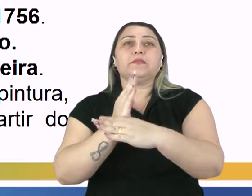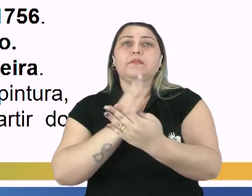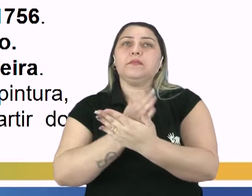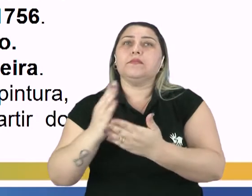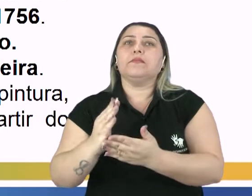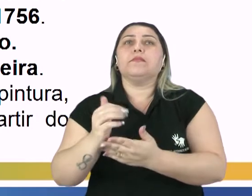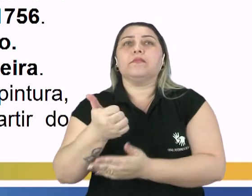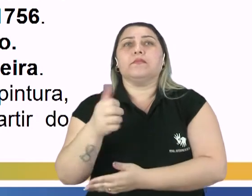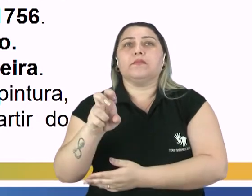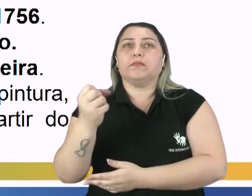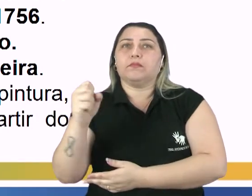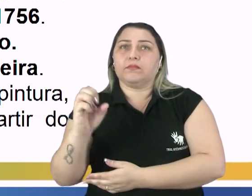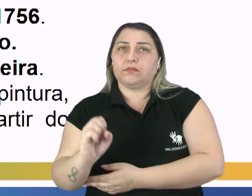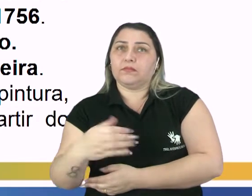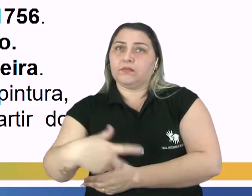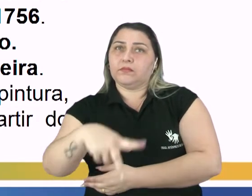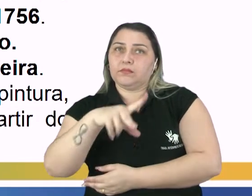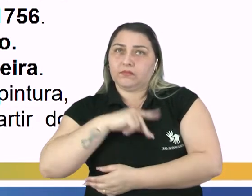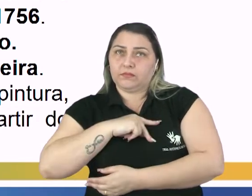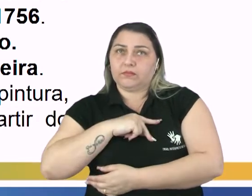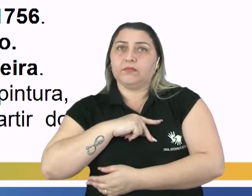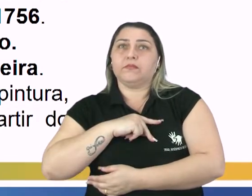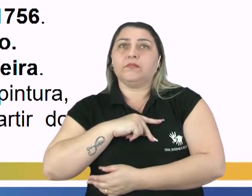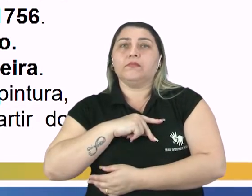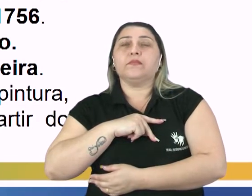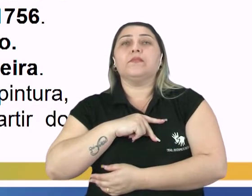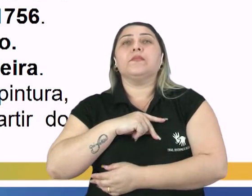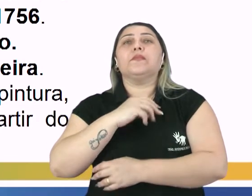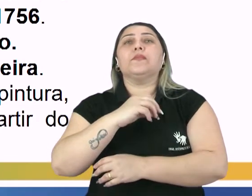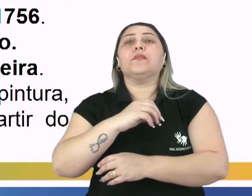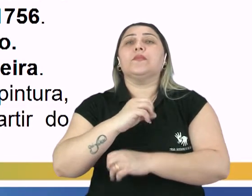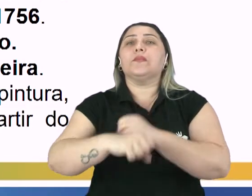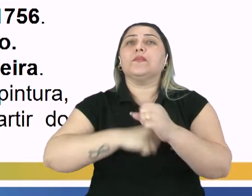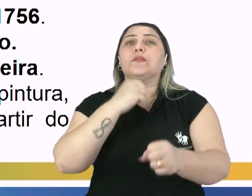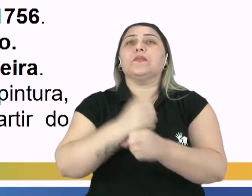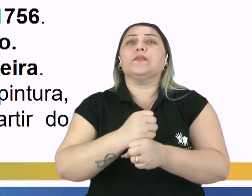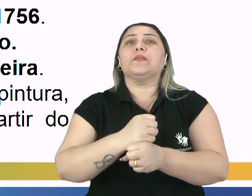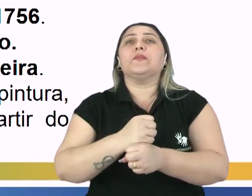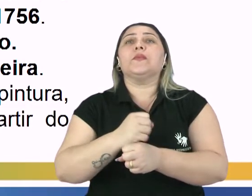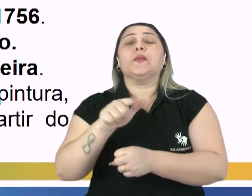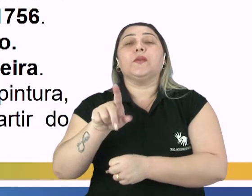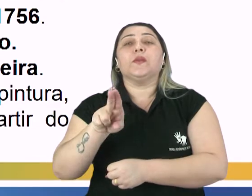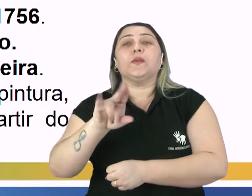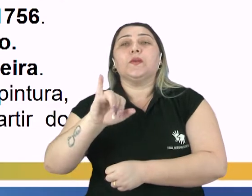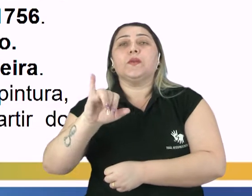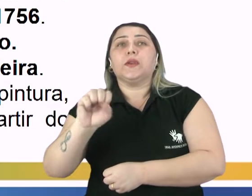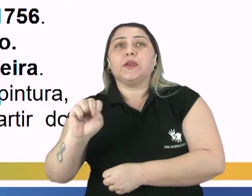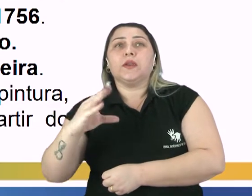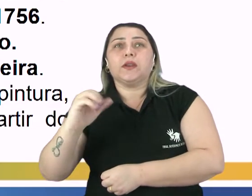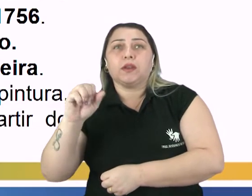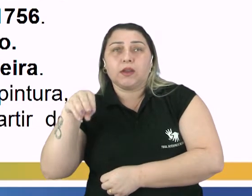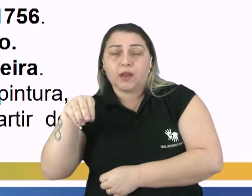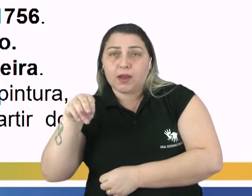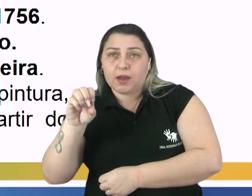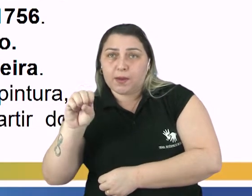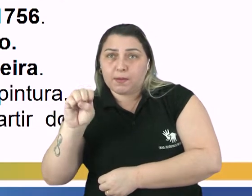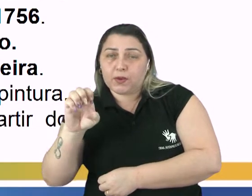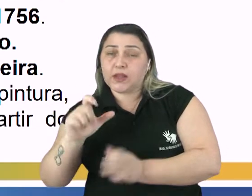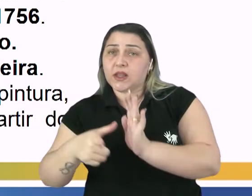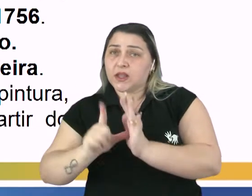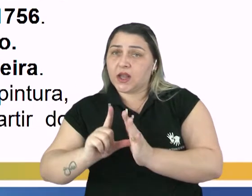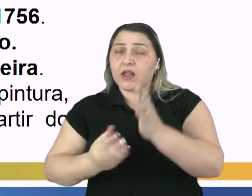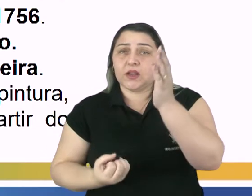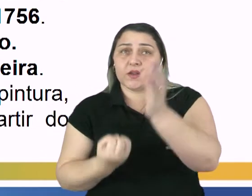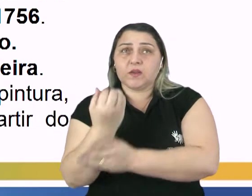iniciou em 1580, em Portugal, no ano da morte de Luís de Camões. Antes disso, ele surgiu na